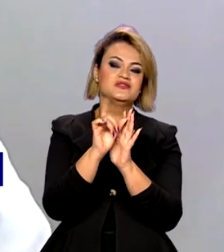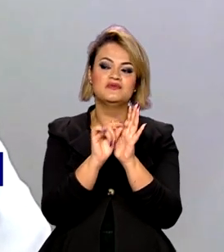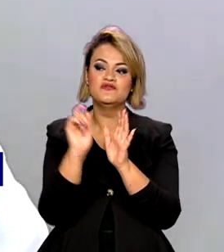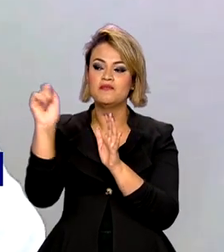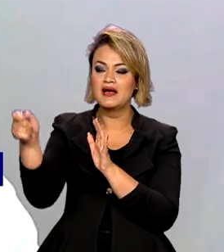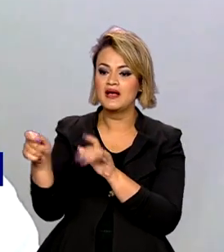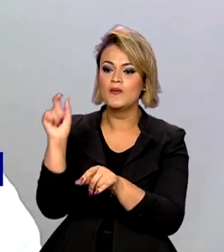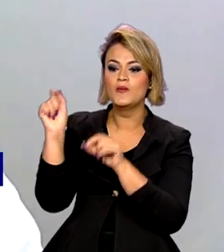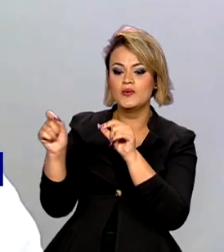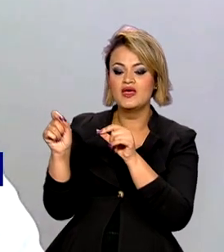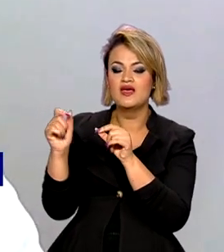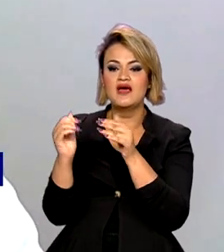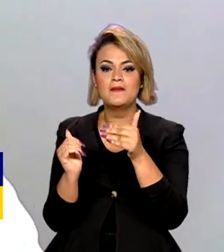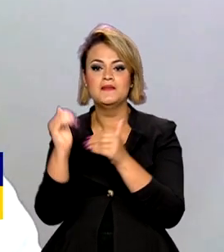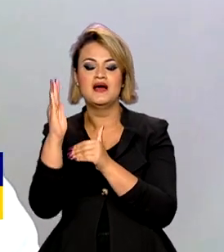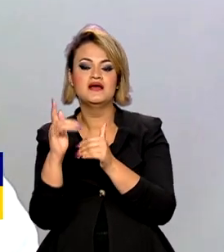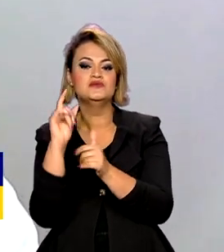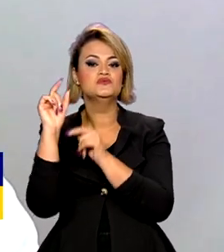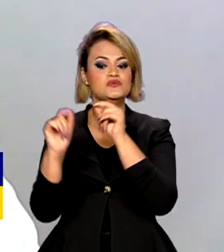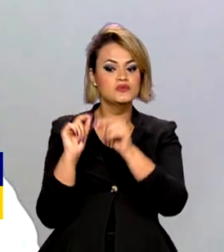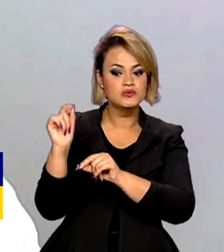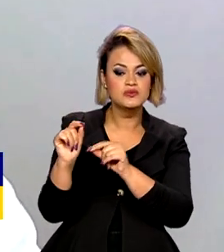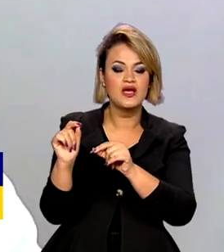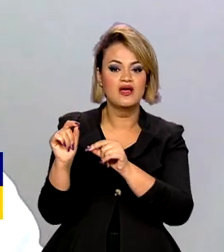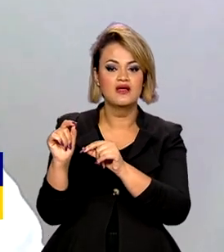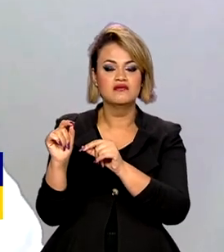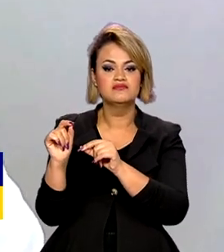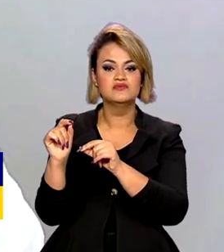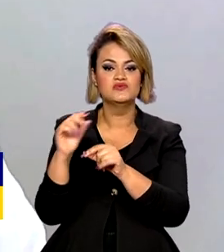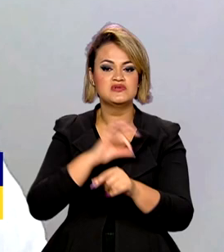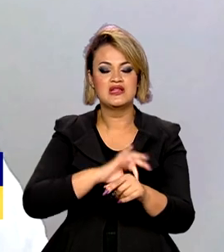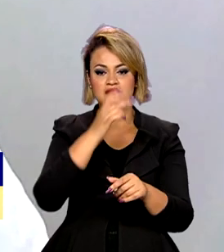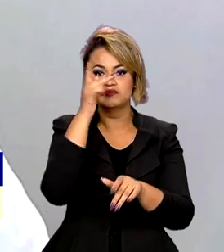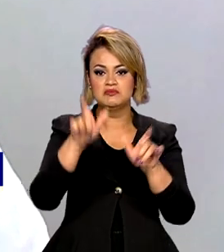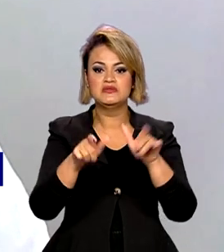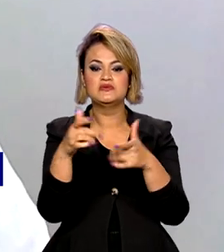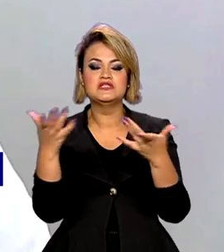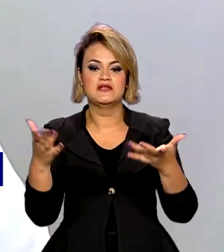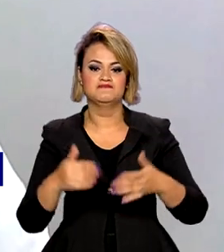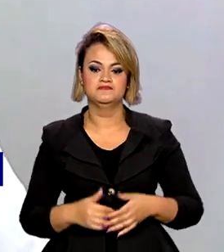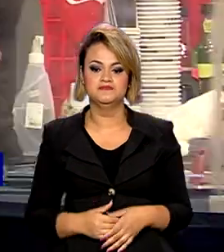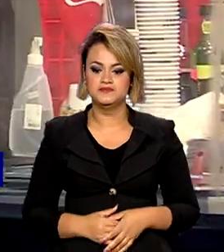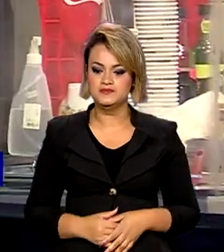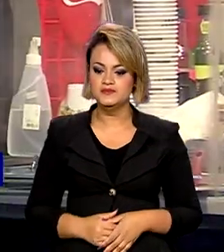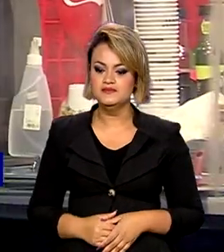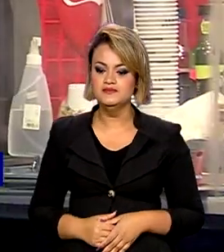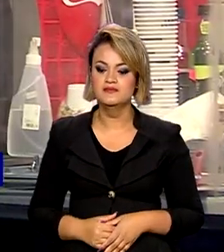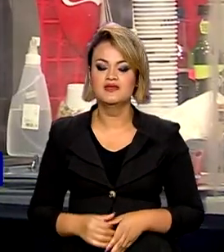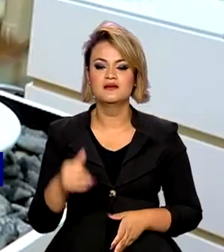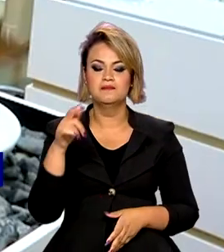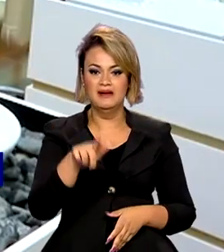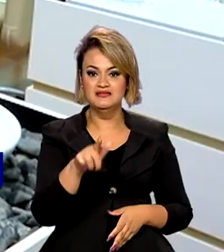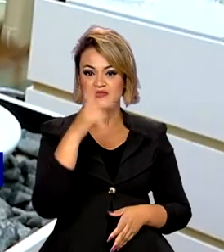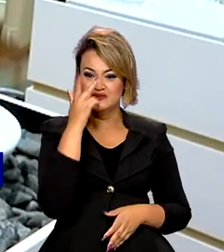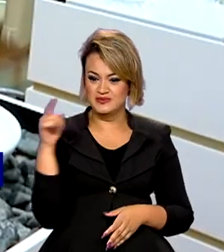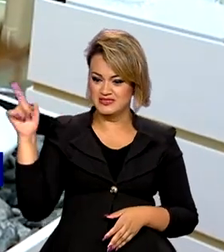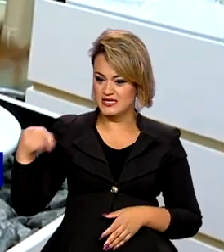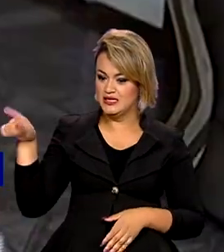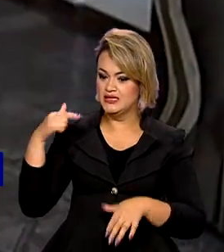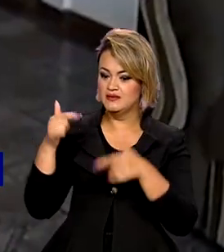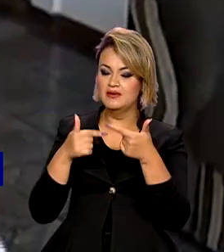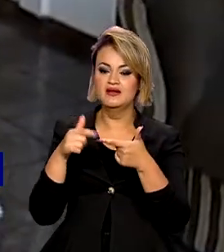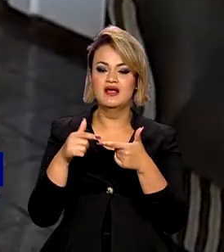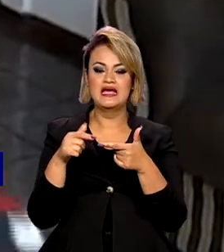pagar e do que vai aumentar no salário dessa pessoa para o próximo ano. Além dos trabalhadores, o